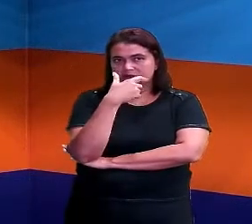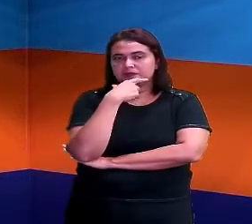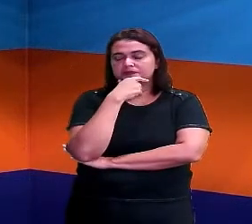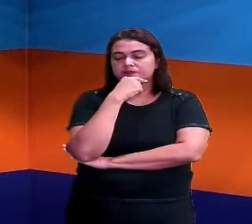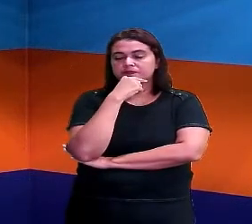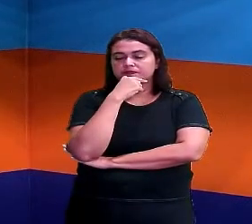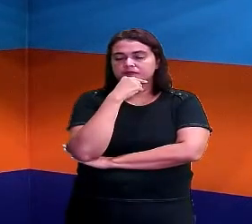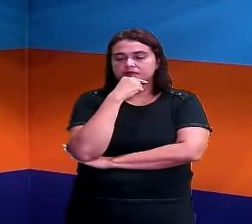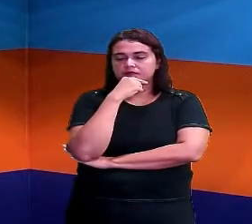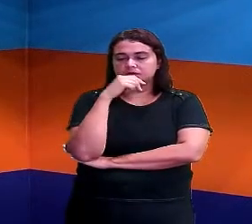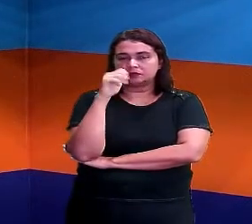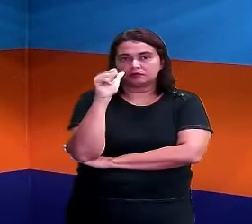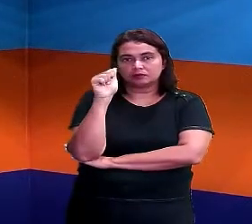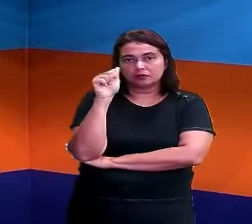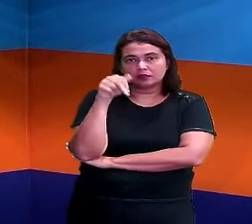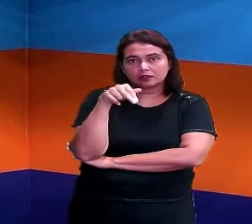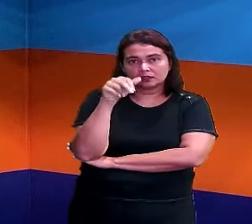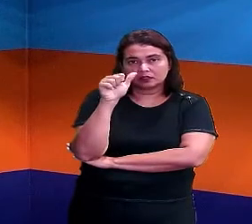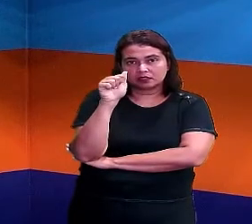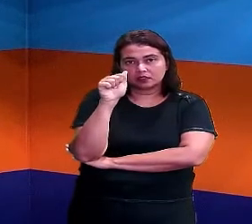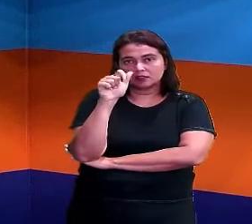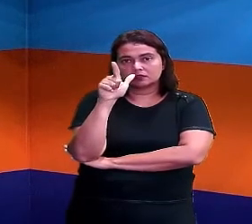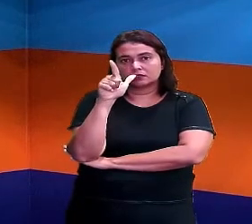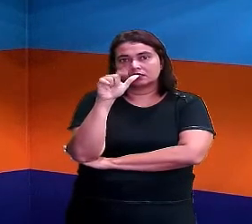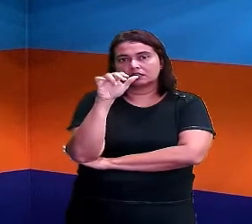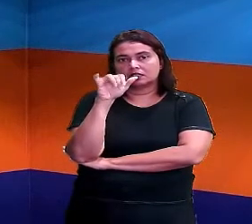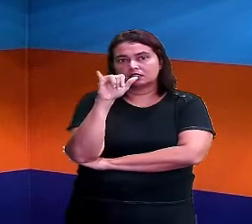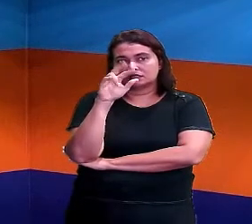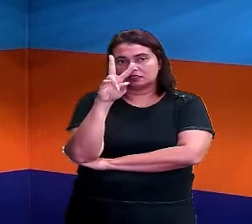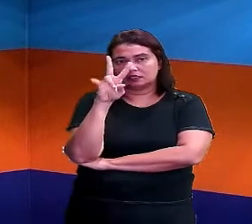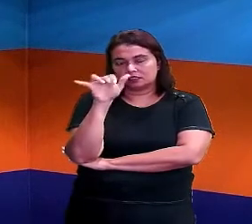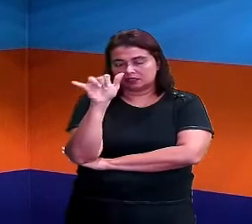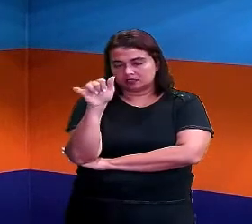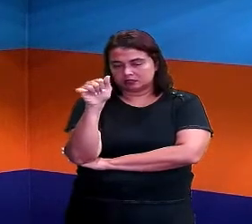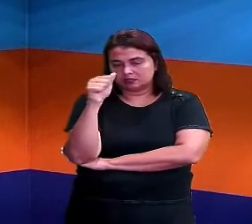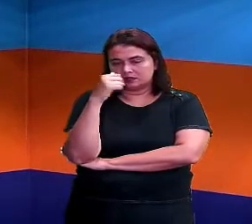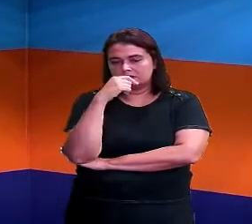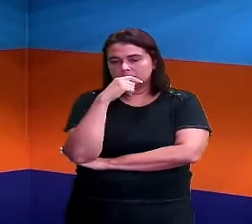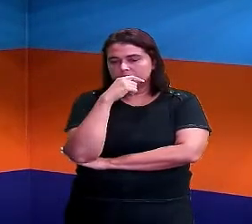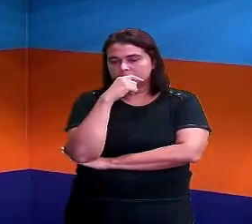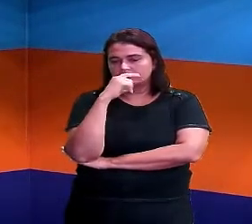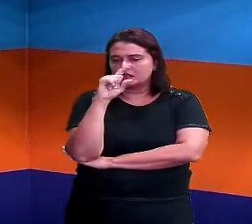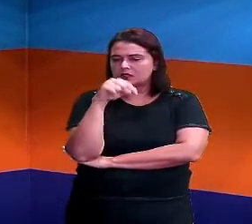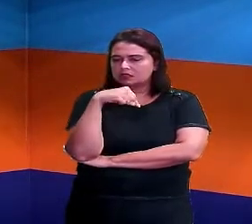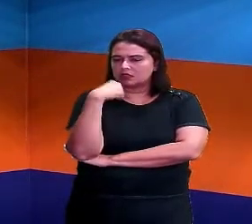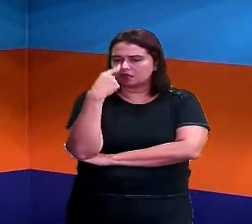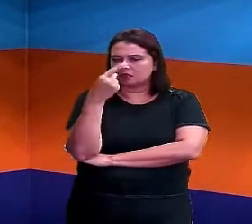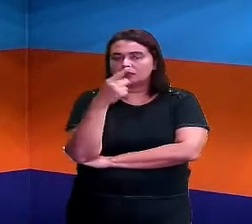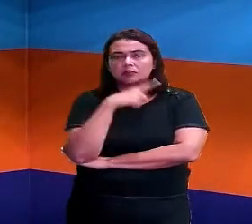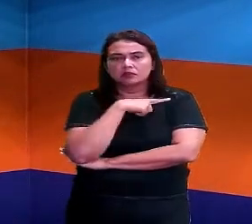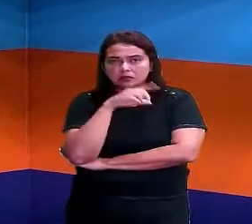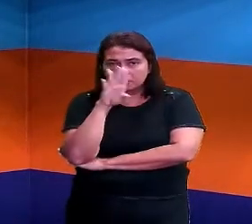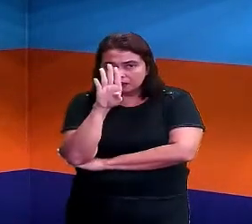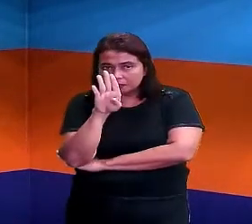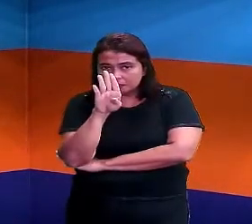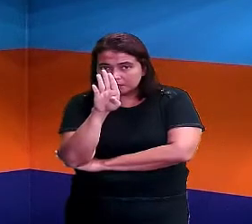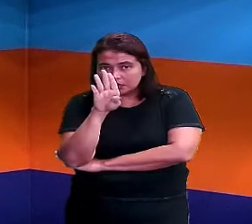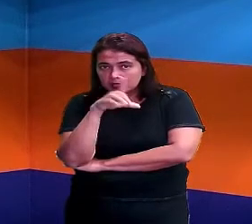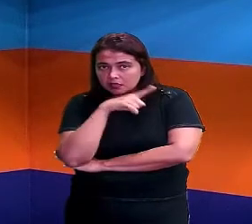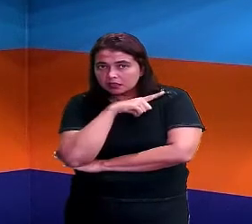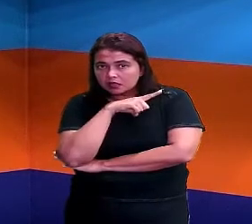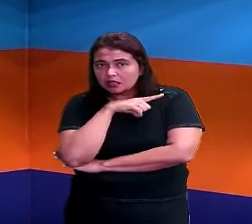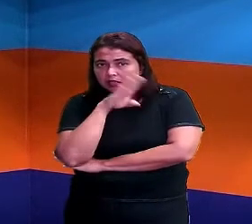Lívia. Porque começa com a letrinha A, tá bom? Com a letrinha B. É a